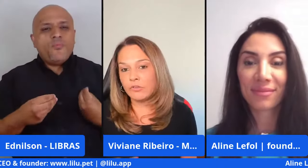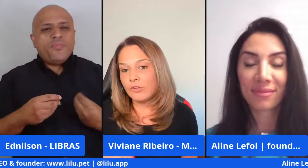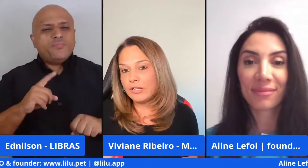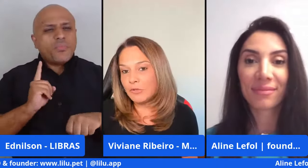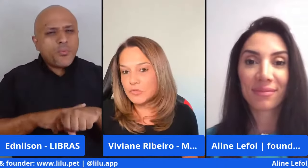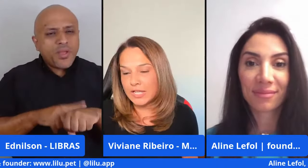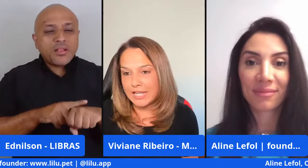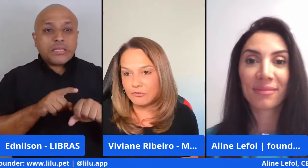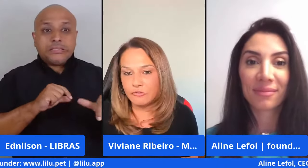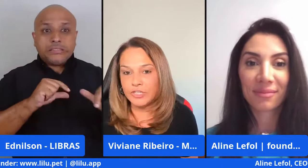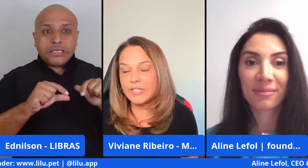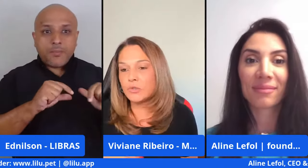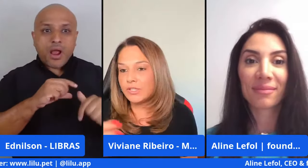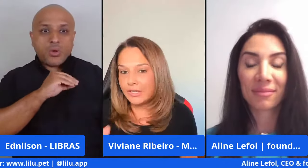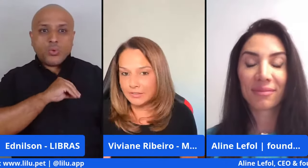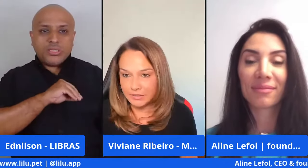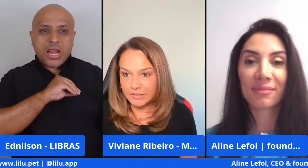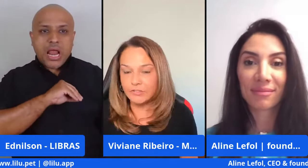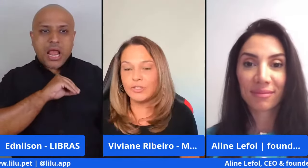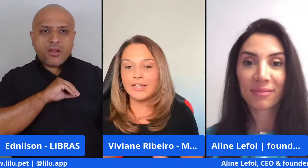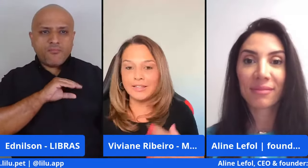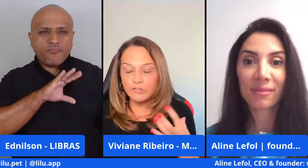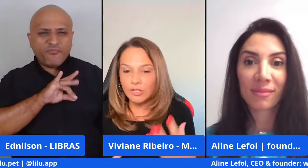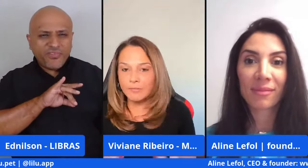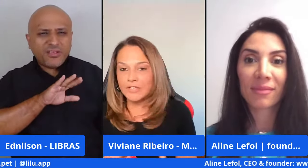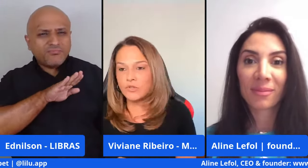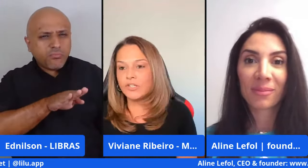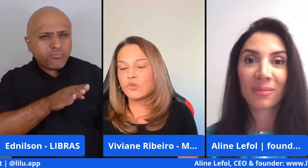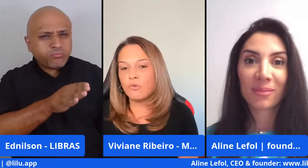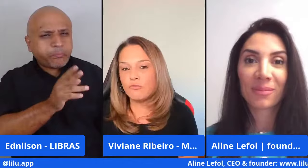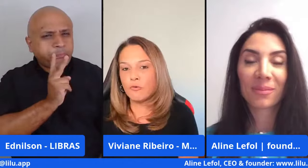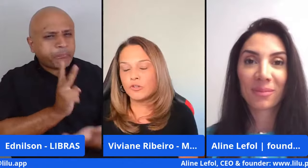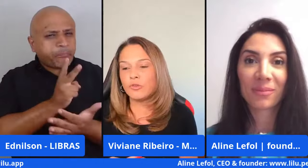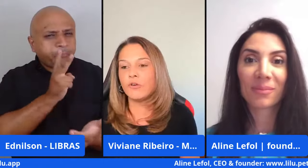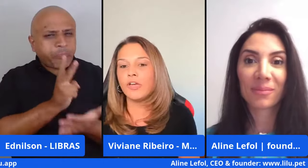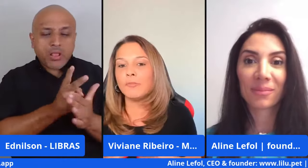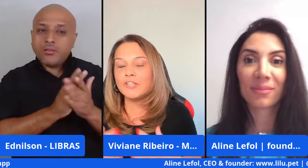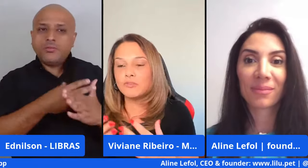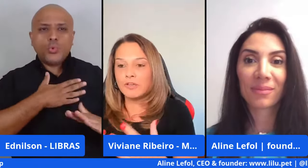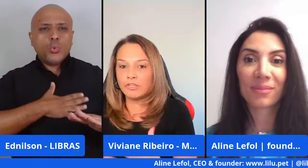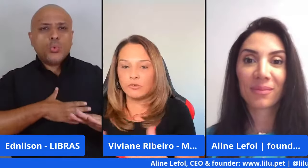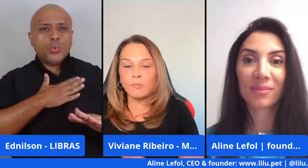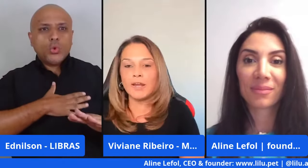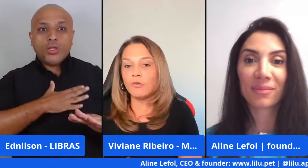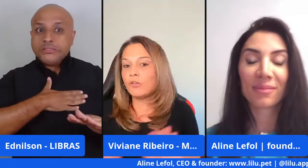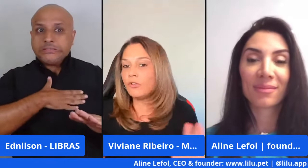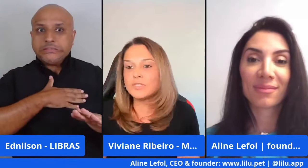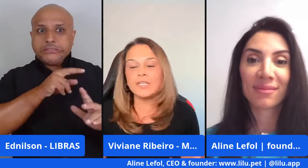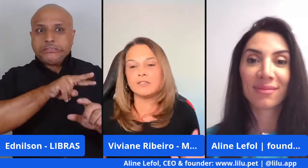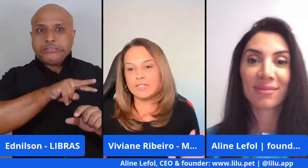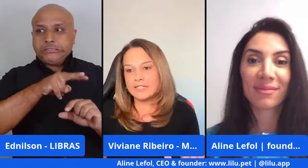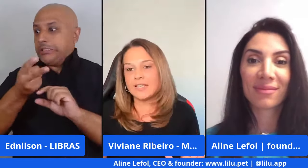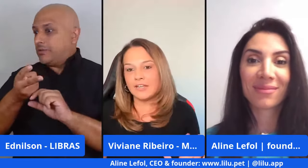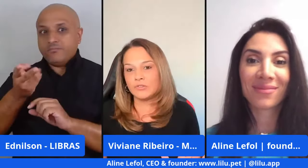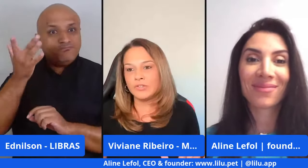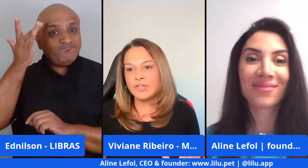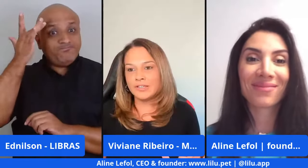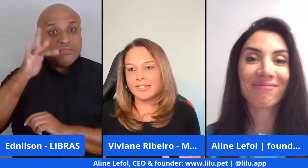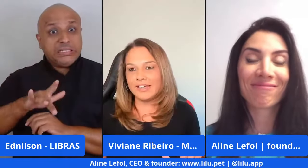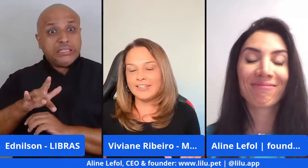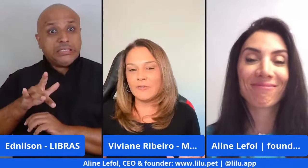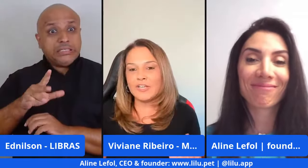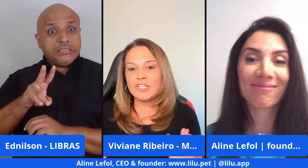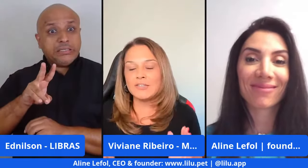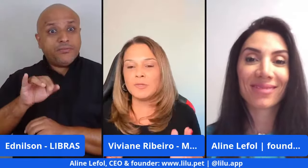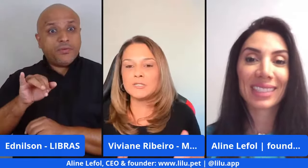emprego, que eu tenho ali meu salário fixo, que está entrando, que está dentro da minha zona de conforto, e eu realmente me aventuro para algo que eu não sei se vai dar certo,